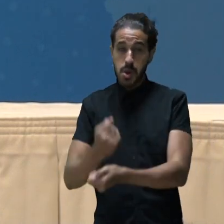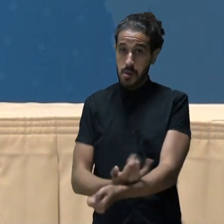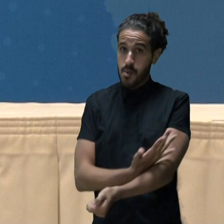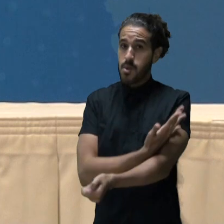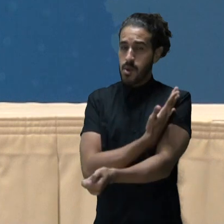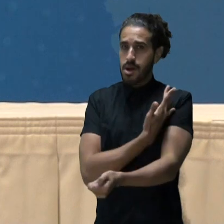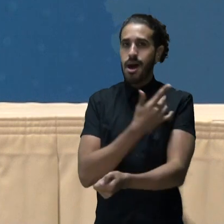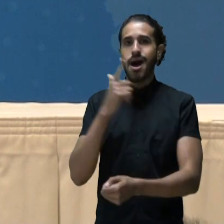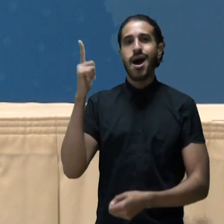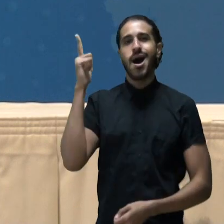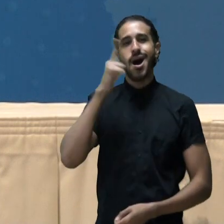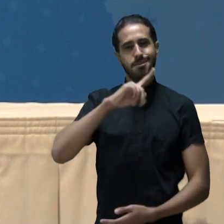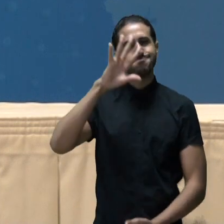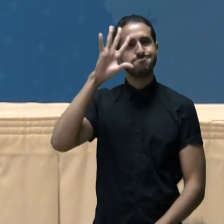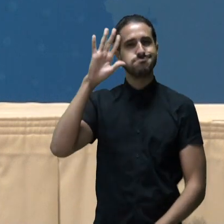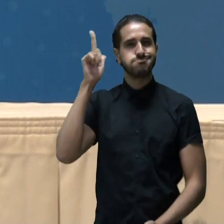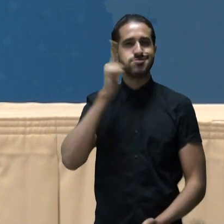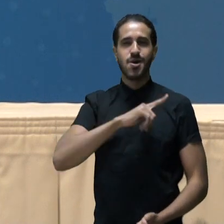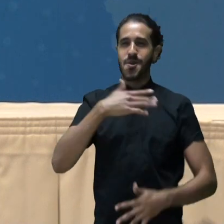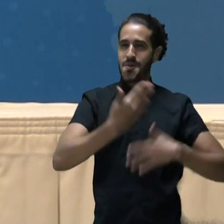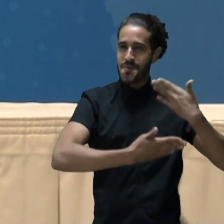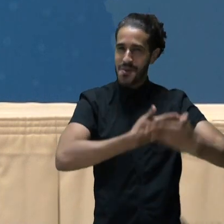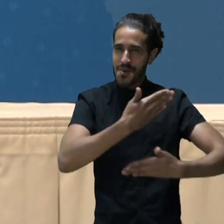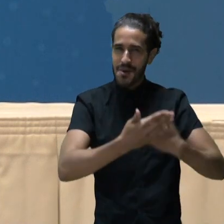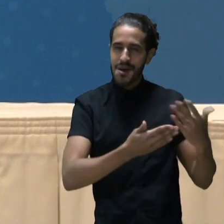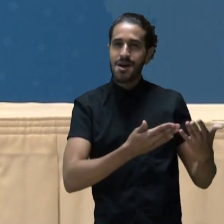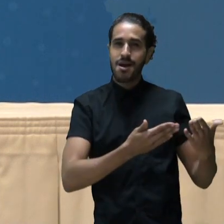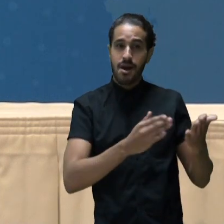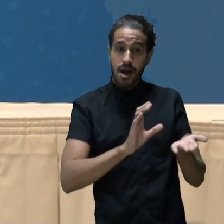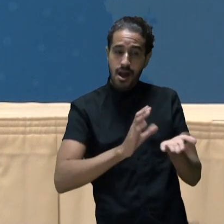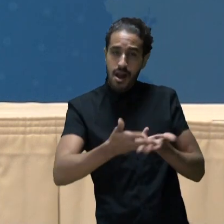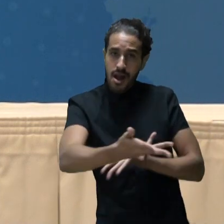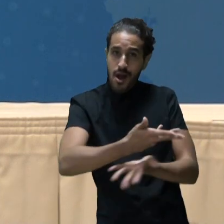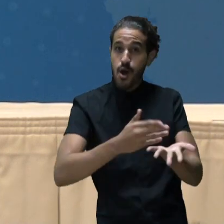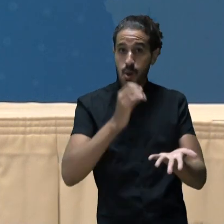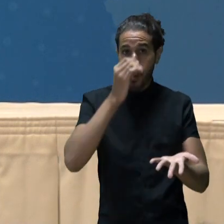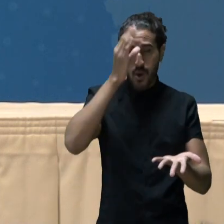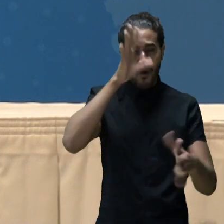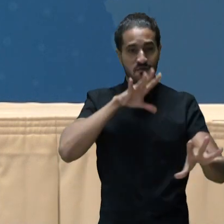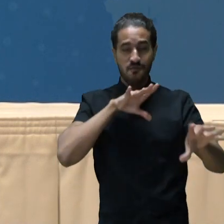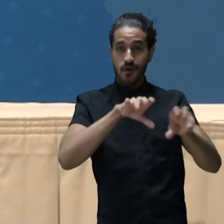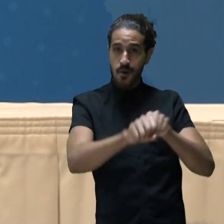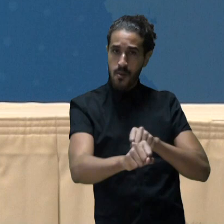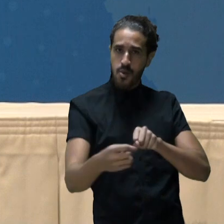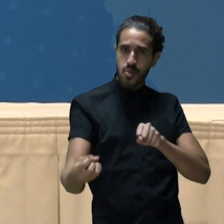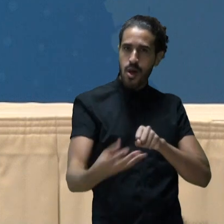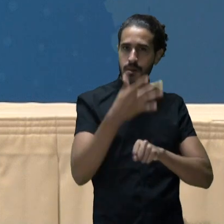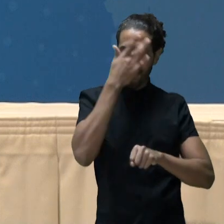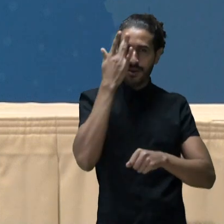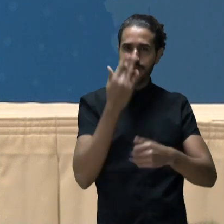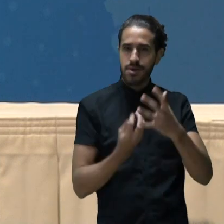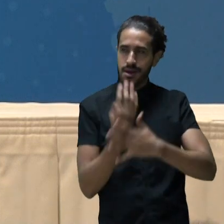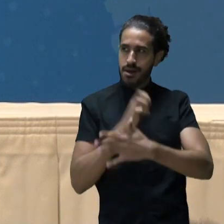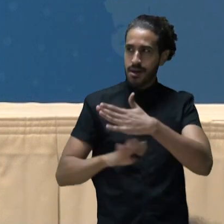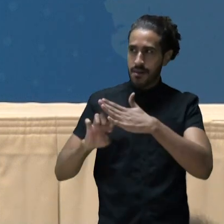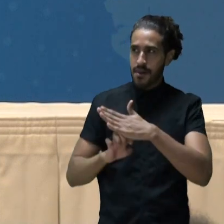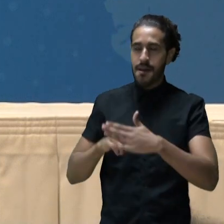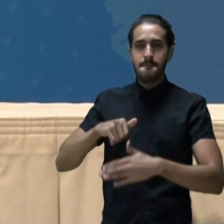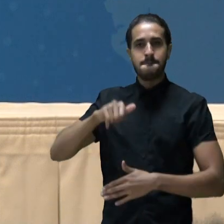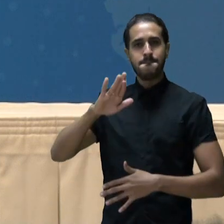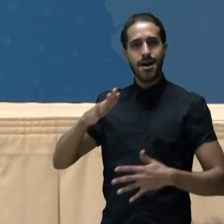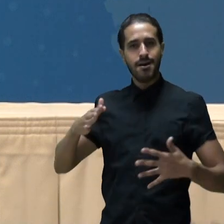socioemocionais, você, então, torna o processo de transferência de conhecimento, de formação de novos empreendedores